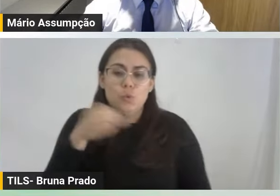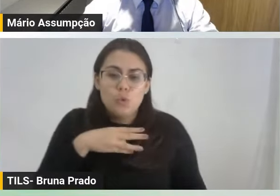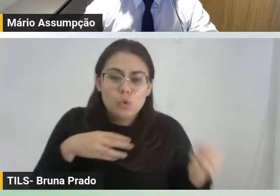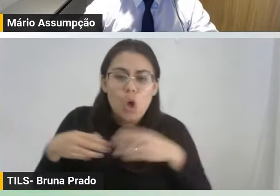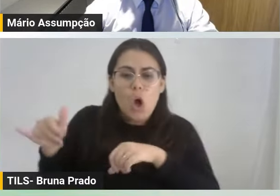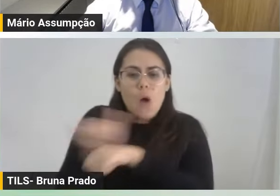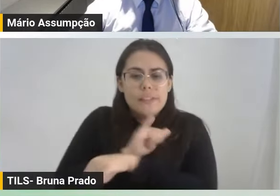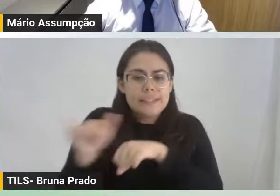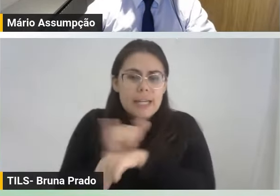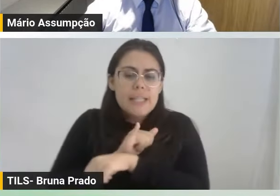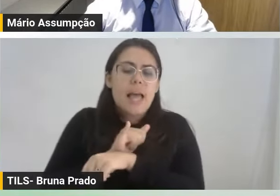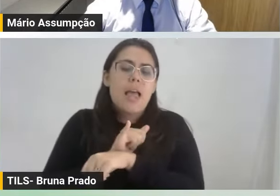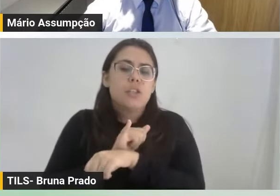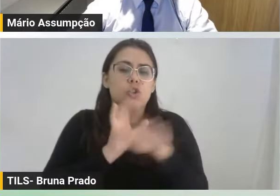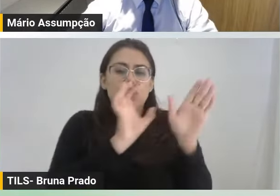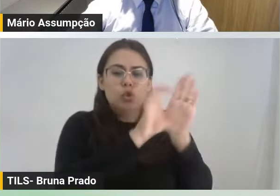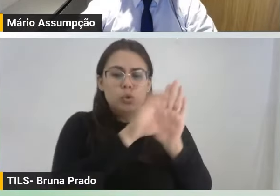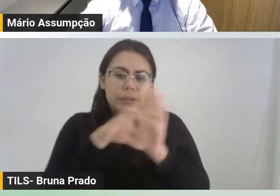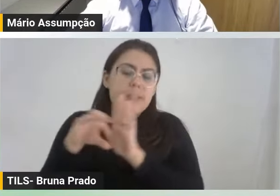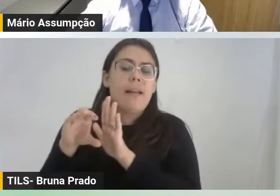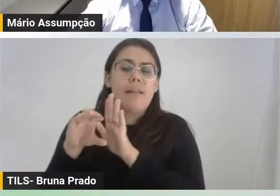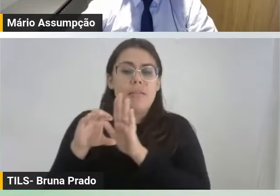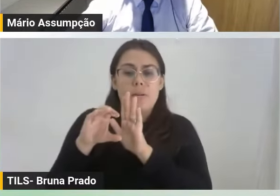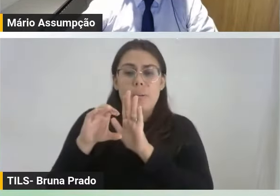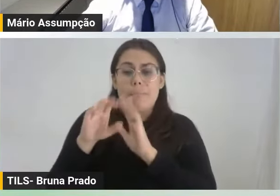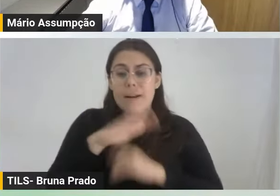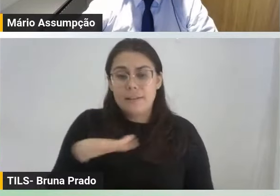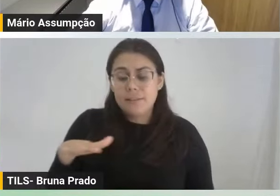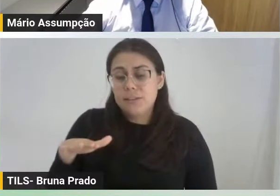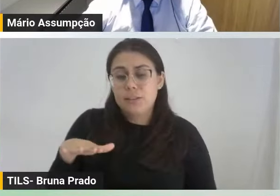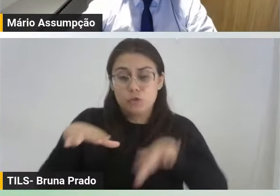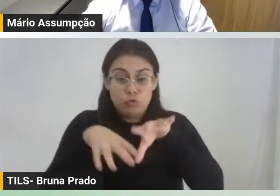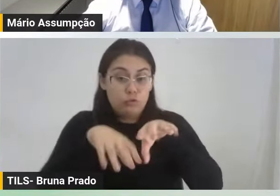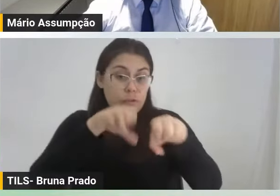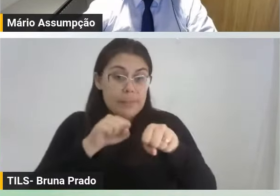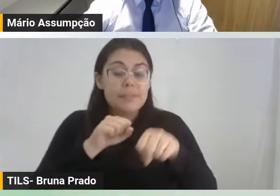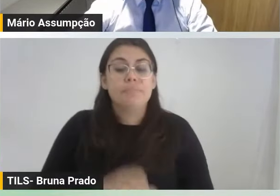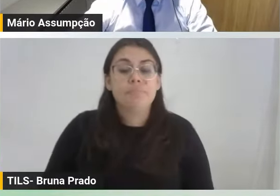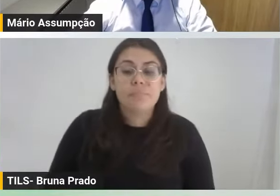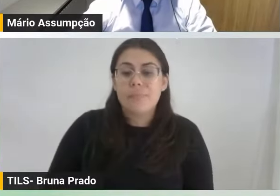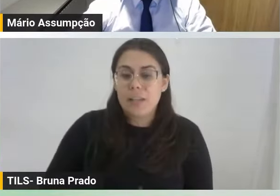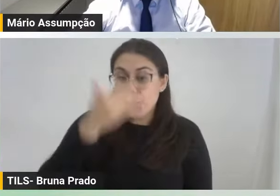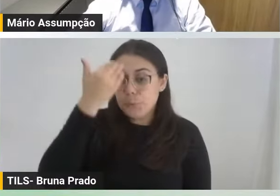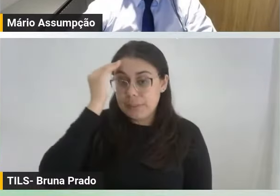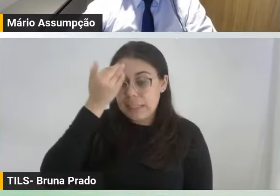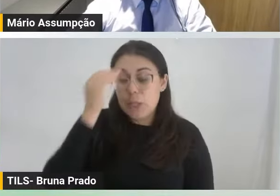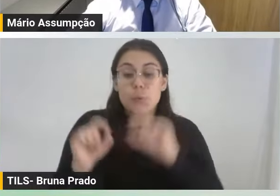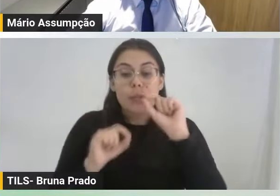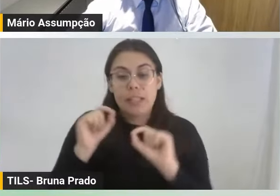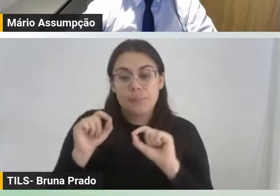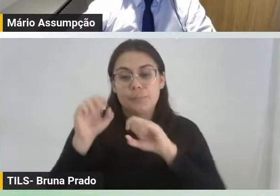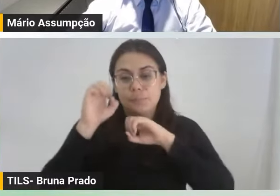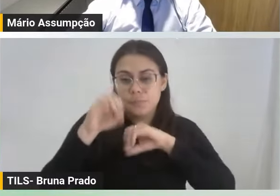novos conceitos para essa criança em formação. Então, eu entendo que a educação, quando se trata